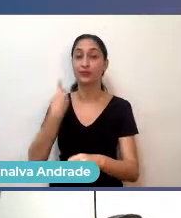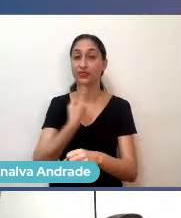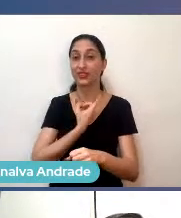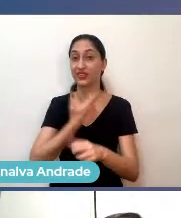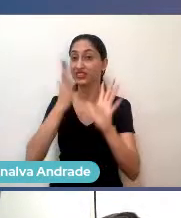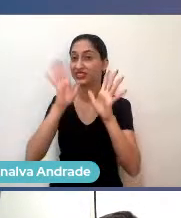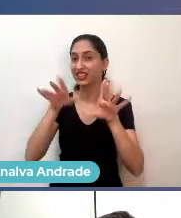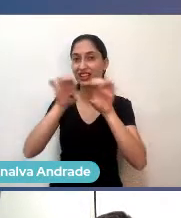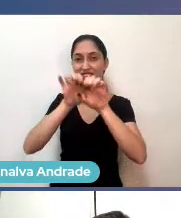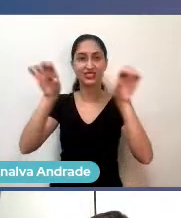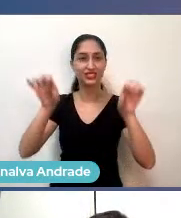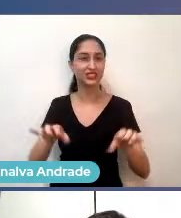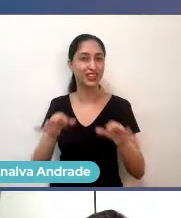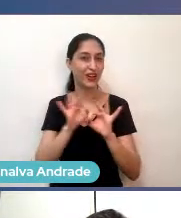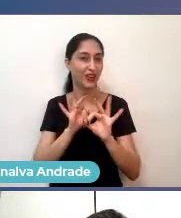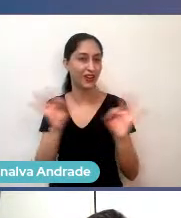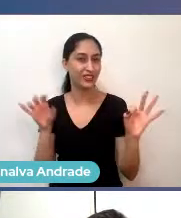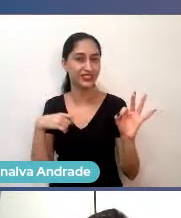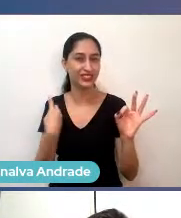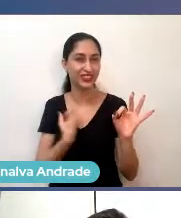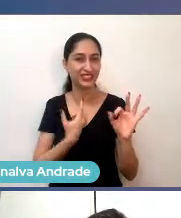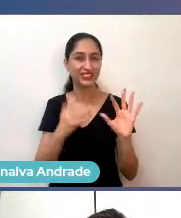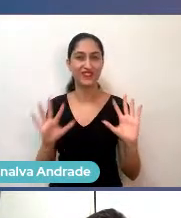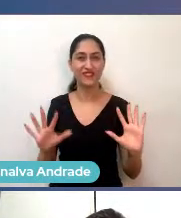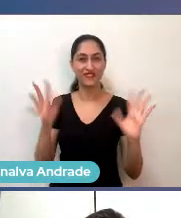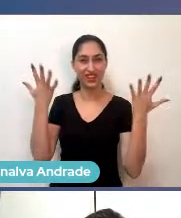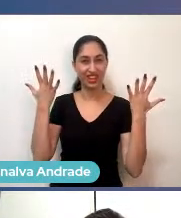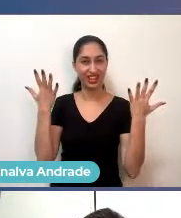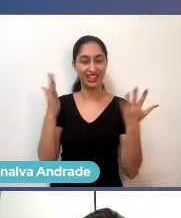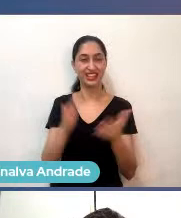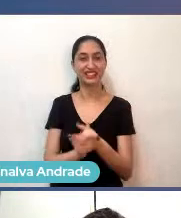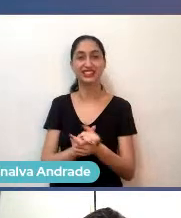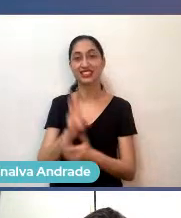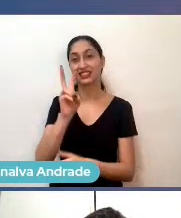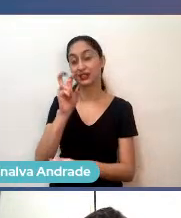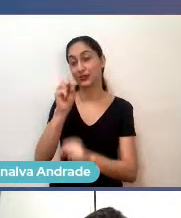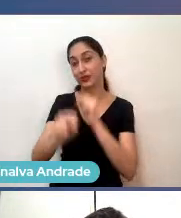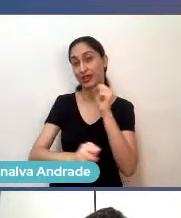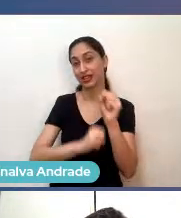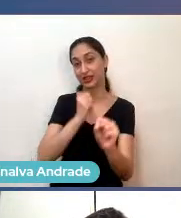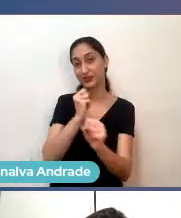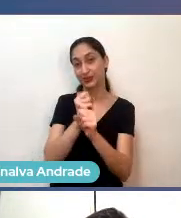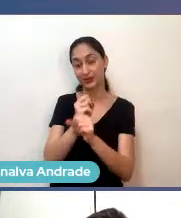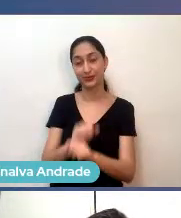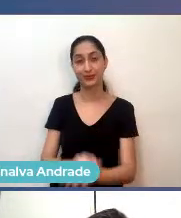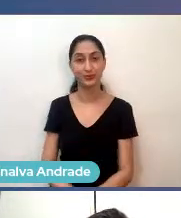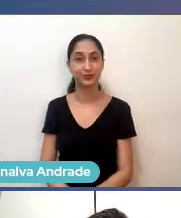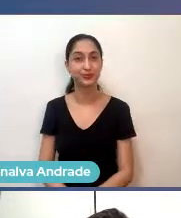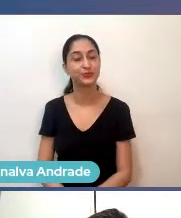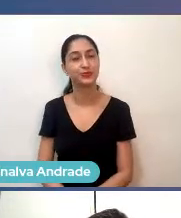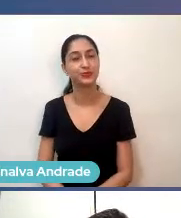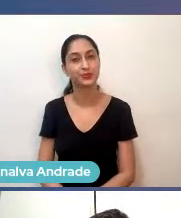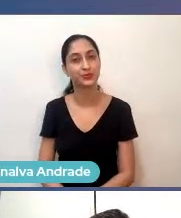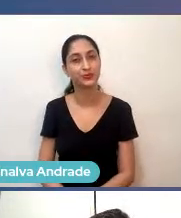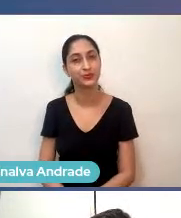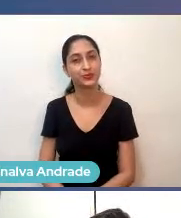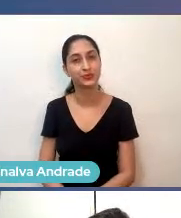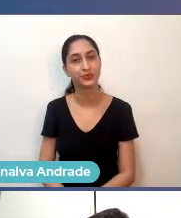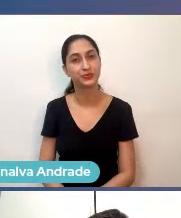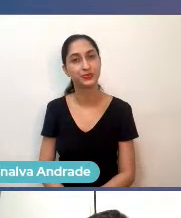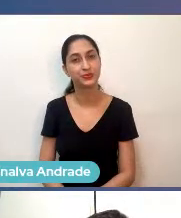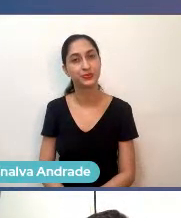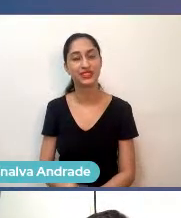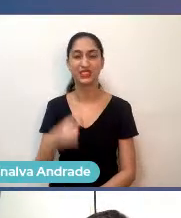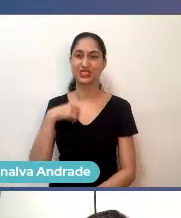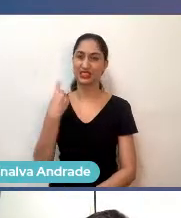estrutura muito legal, essa foi a nossa festa, tá, de cinco anos, e aí a gente tinha um